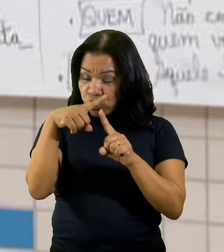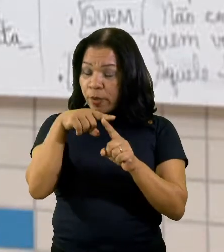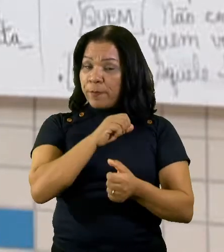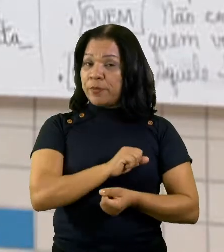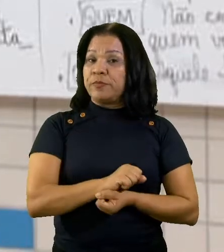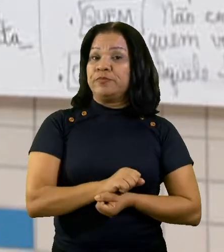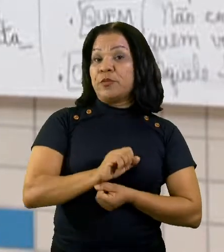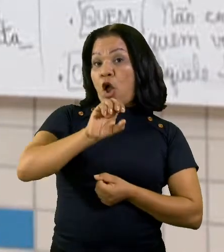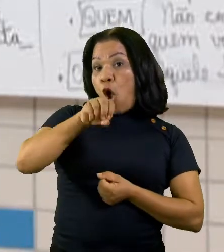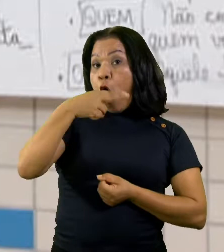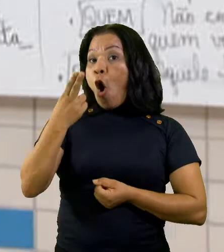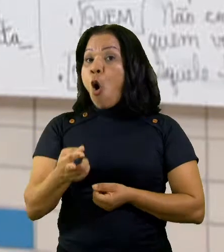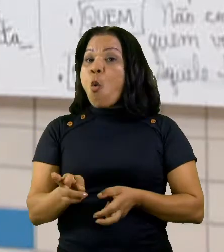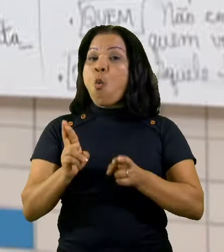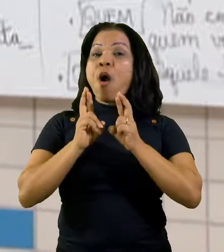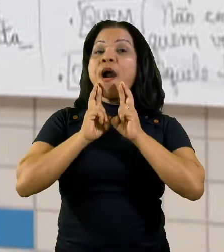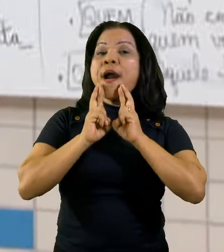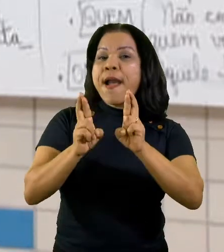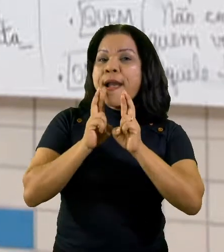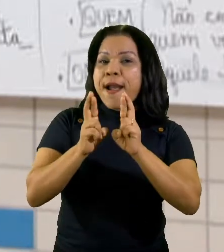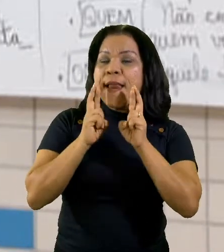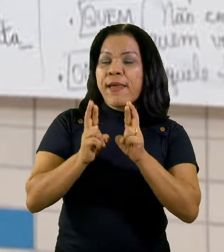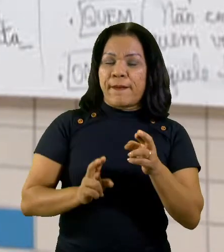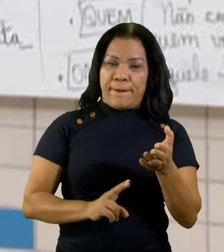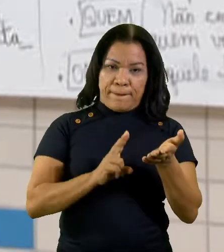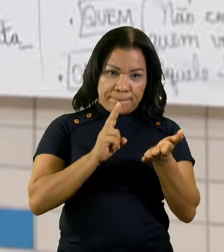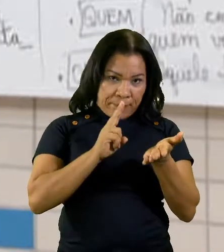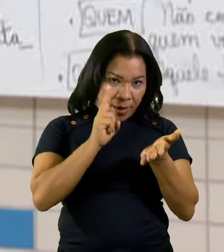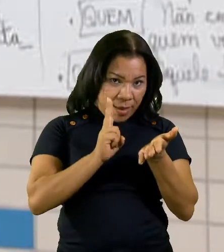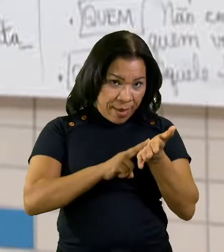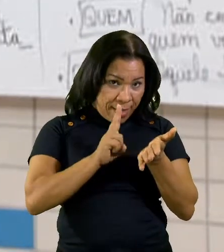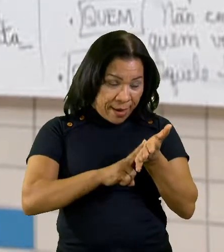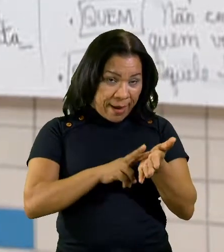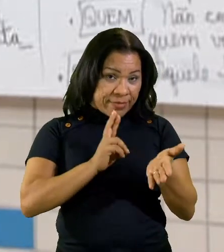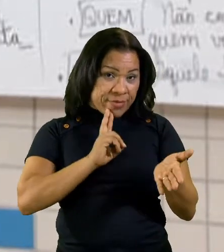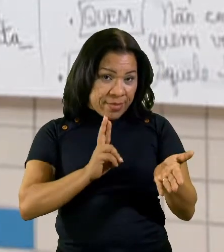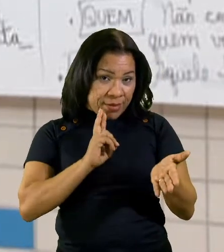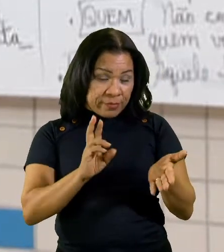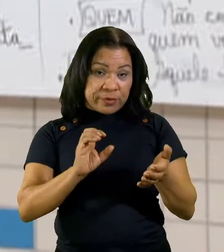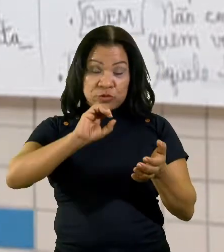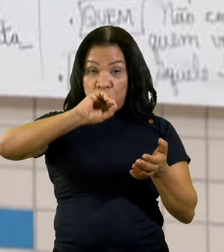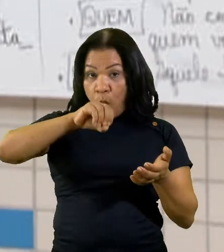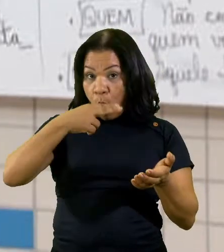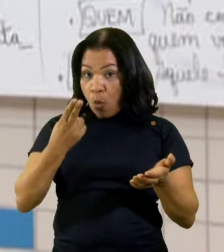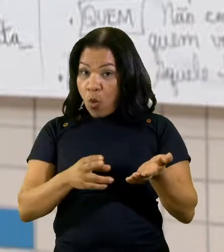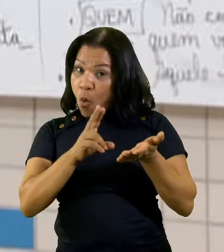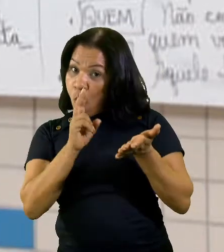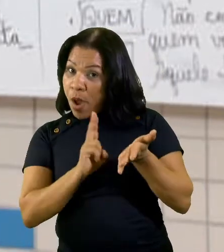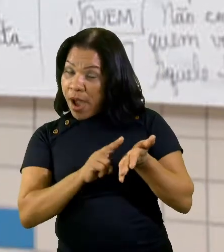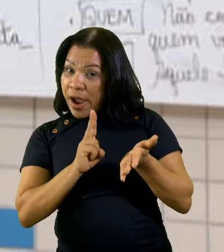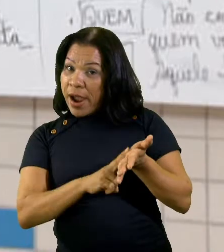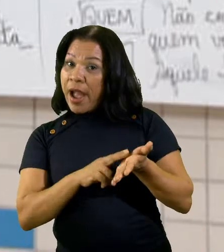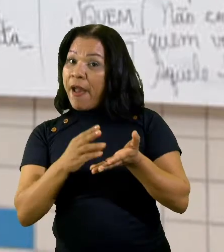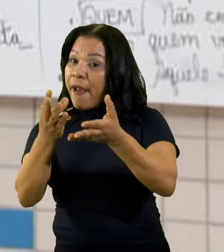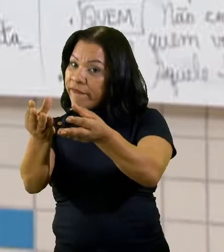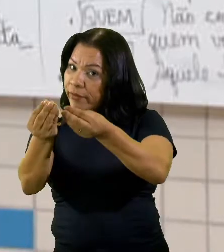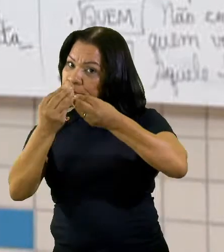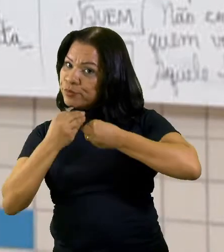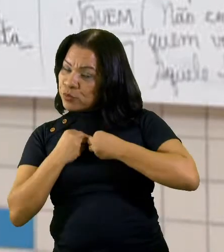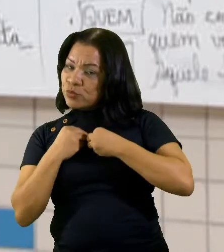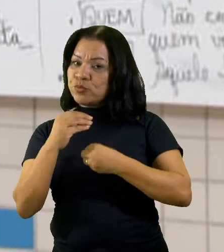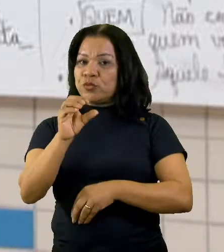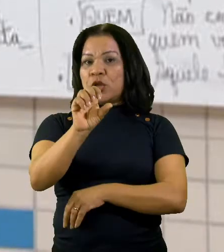reclamar, que nós chamamos a carta de reclamação, ou ela vai solicitar, que é uma carta de solicitação.